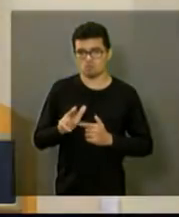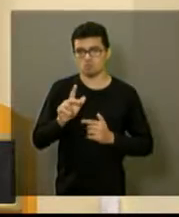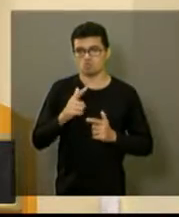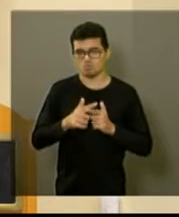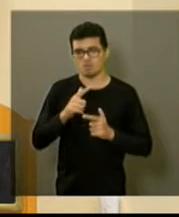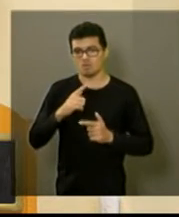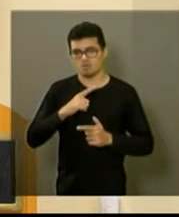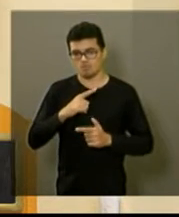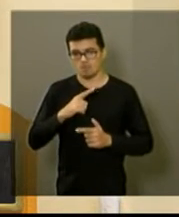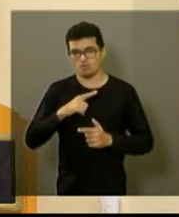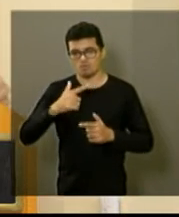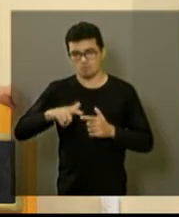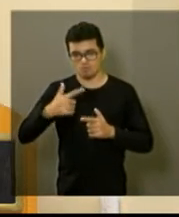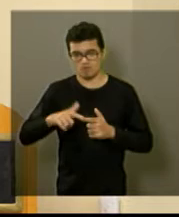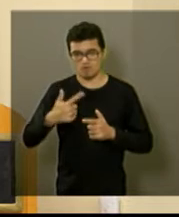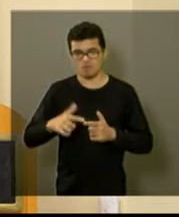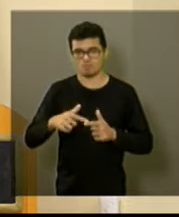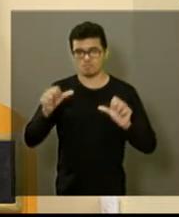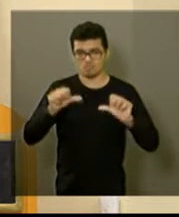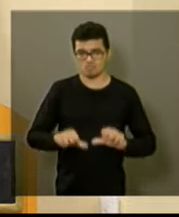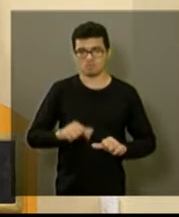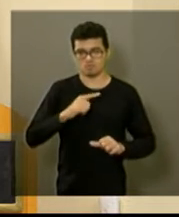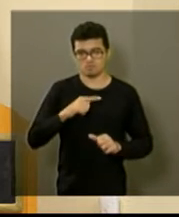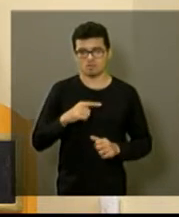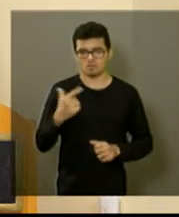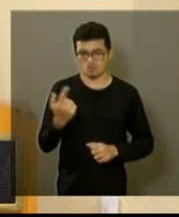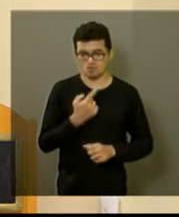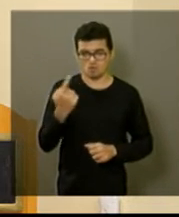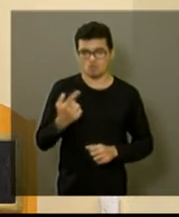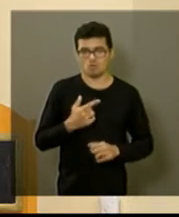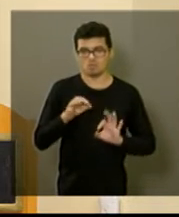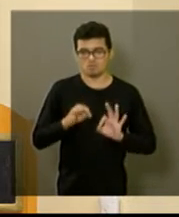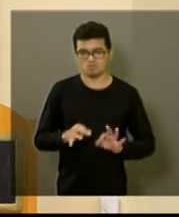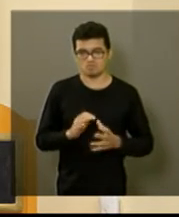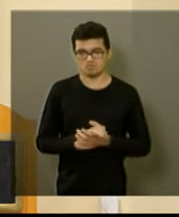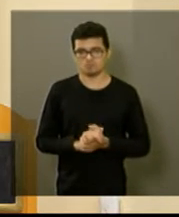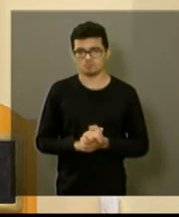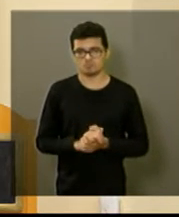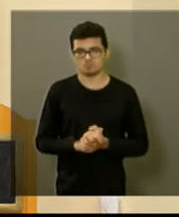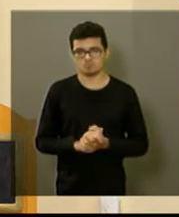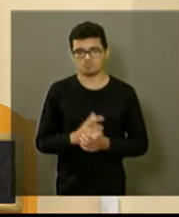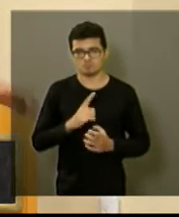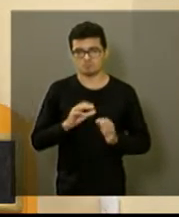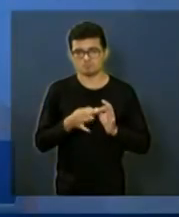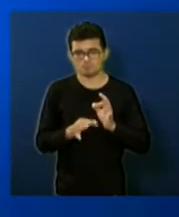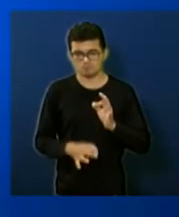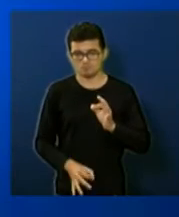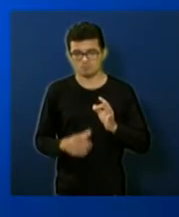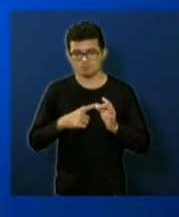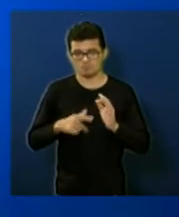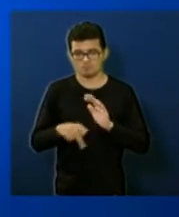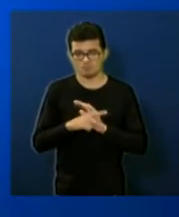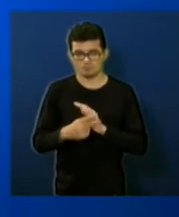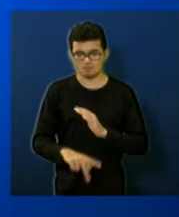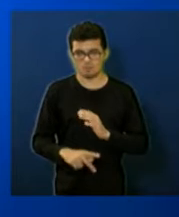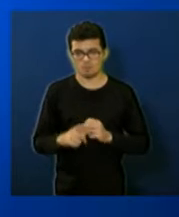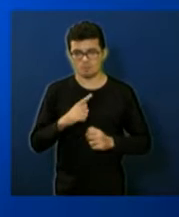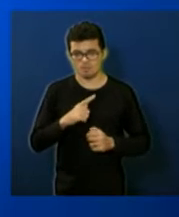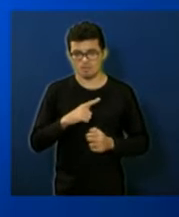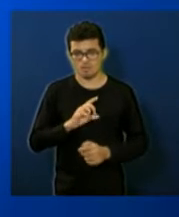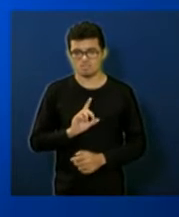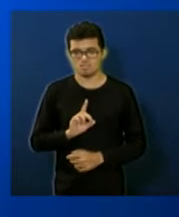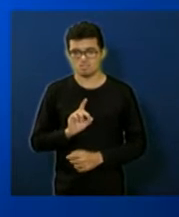hídrica etc então a gente tem aqui convicção que vai estar atingindo essa receita detalhamento das despesas correntes agora